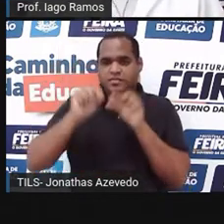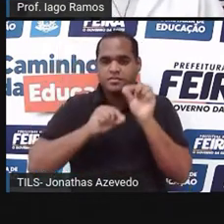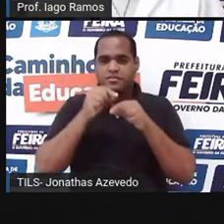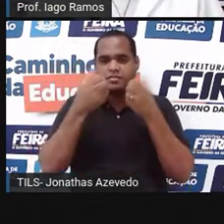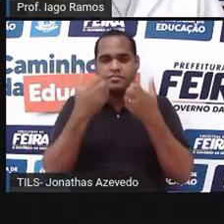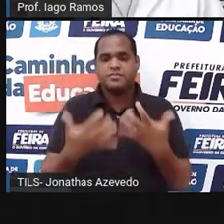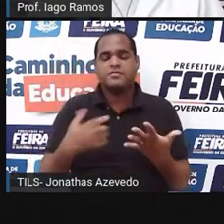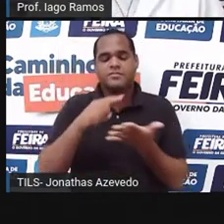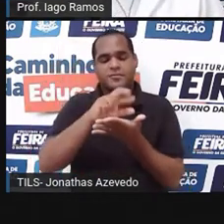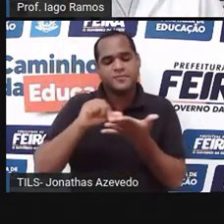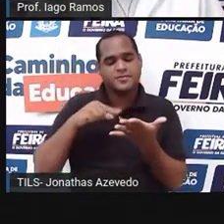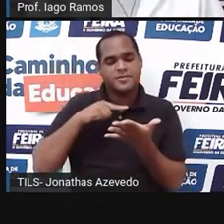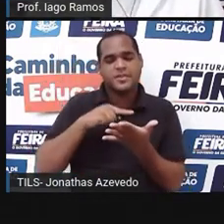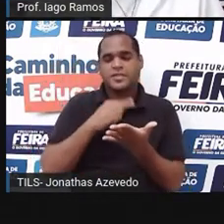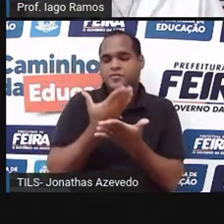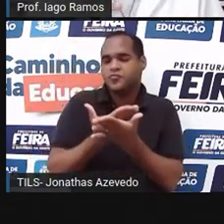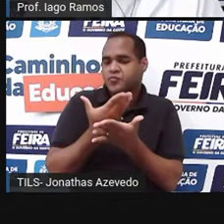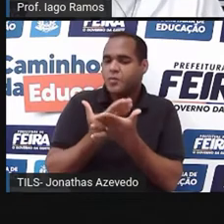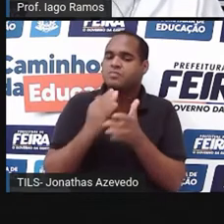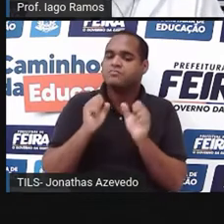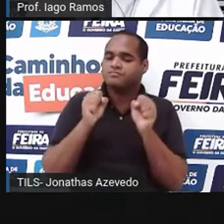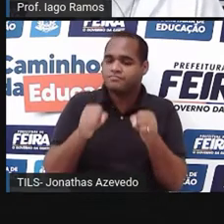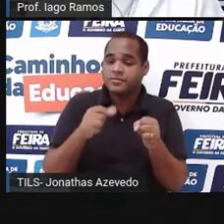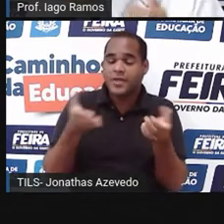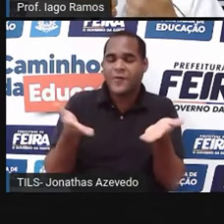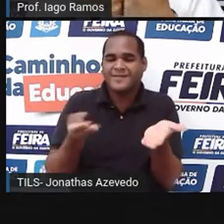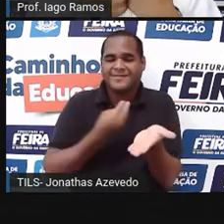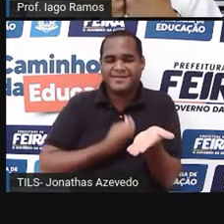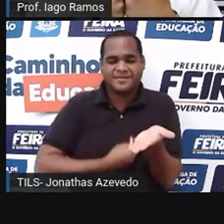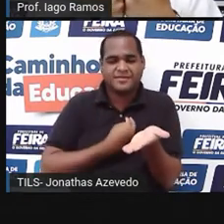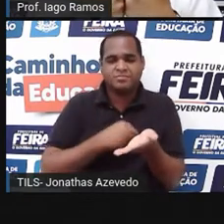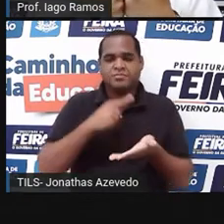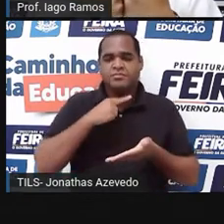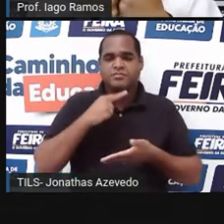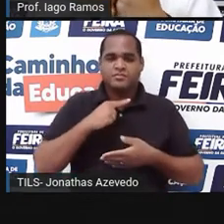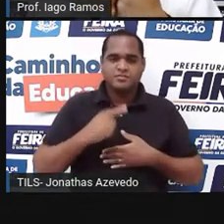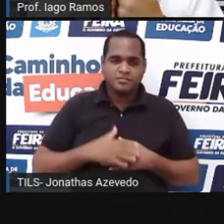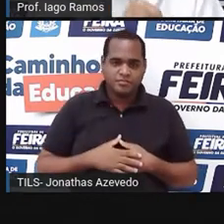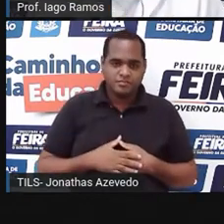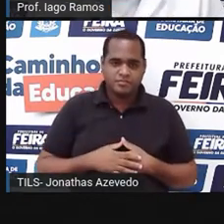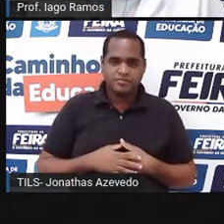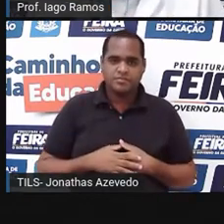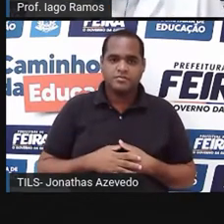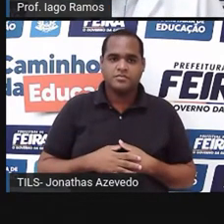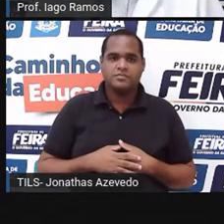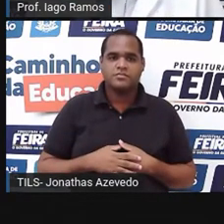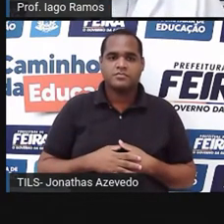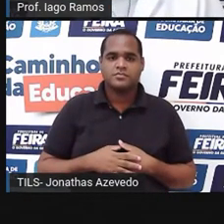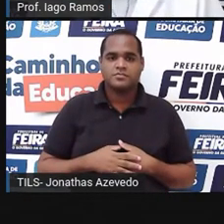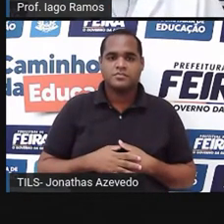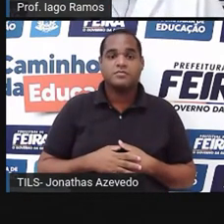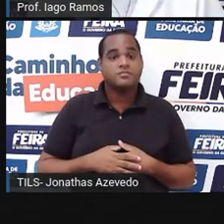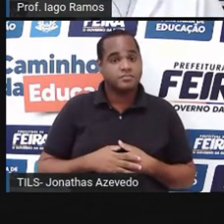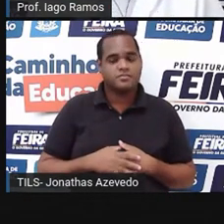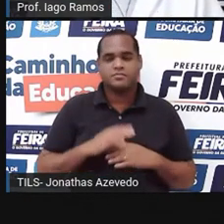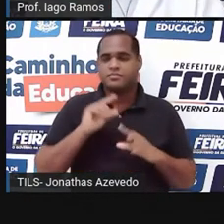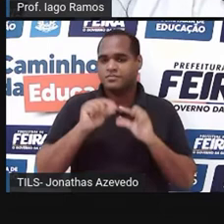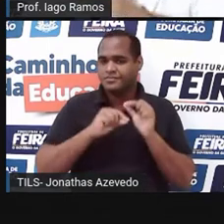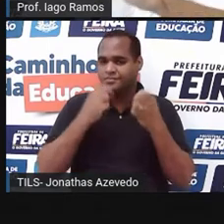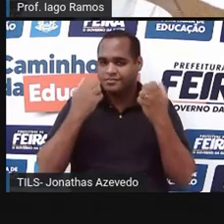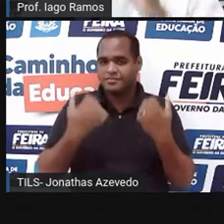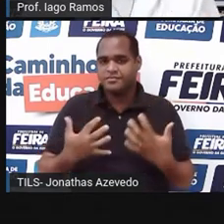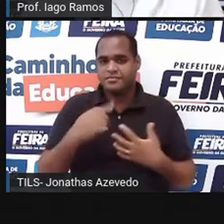a gente estudou até esse momento aqui. Beleza? Bacana? Então, vamos que vamos.